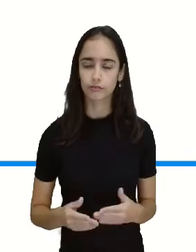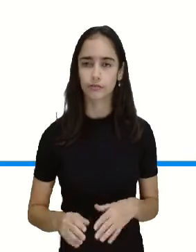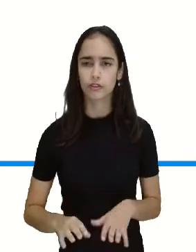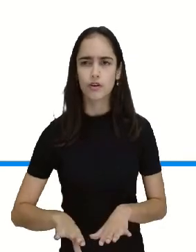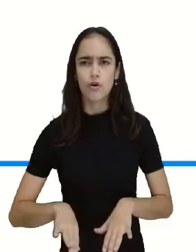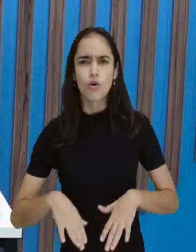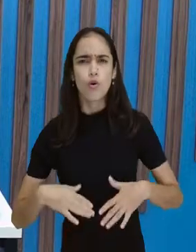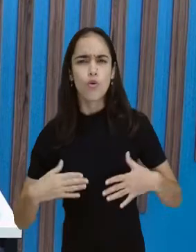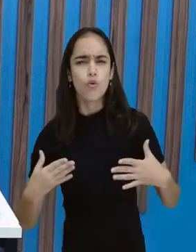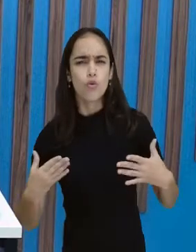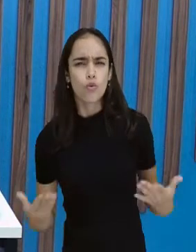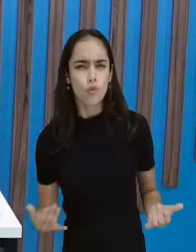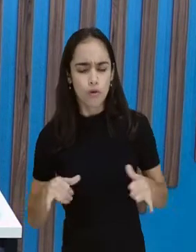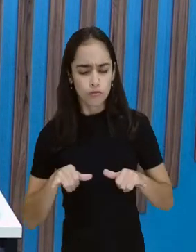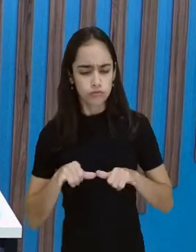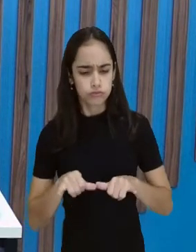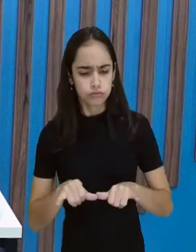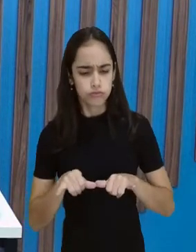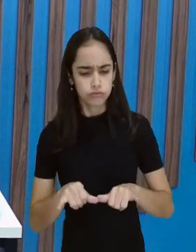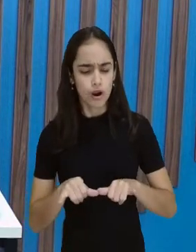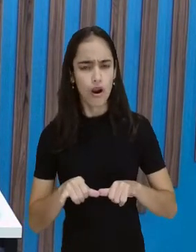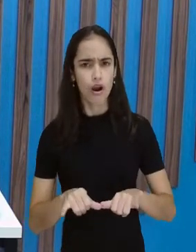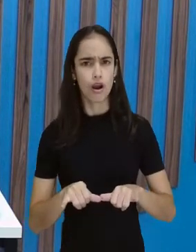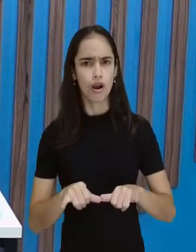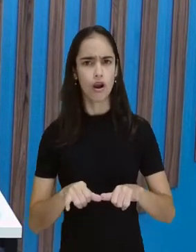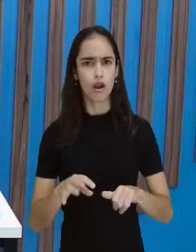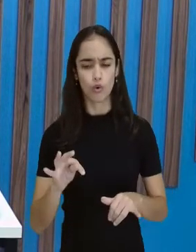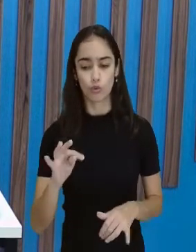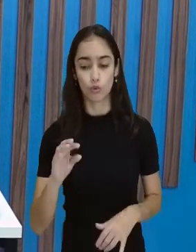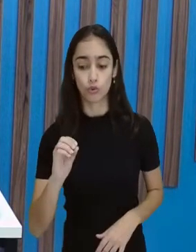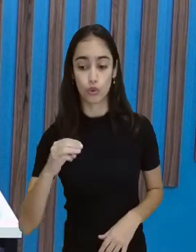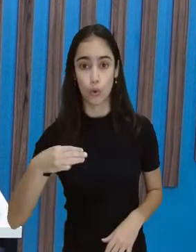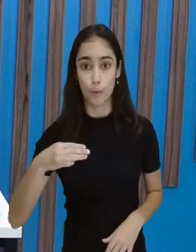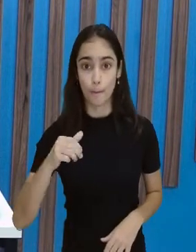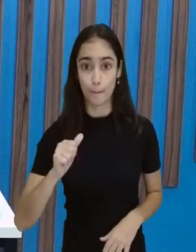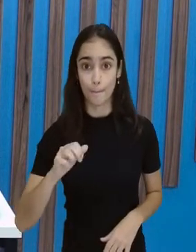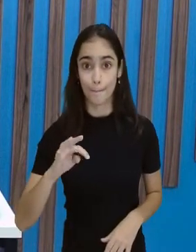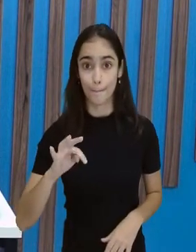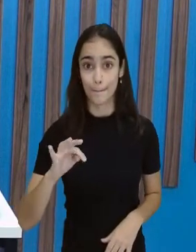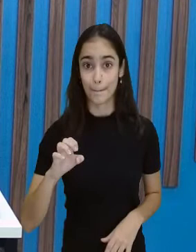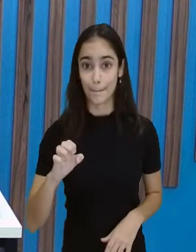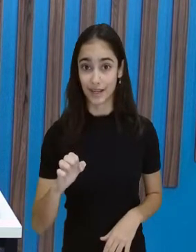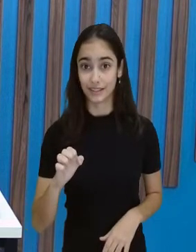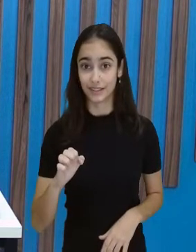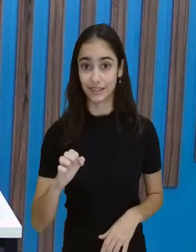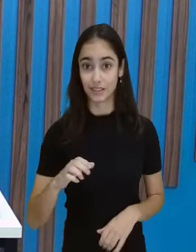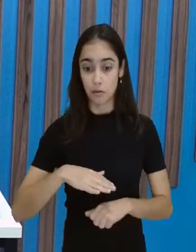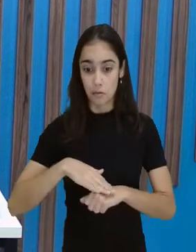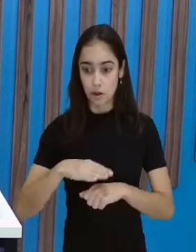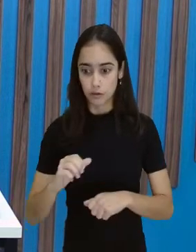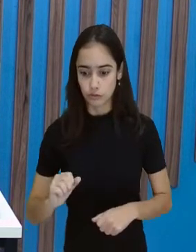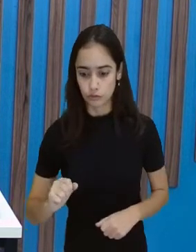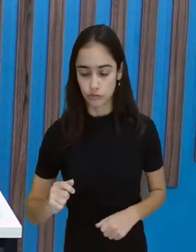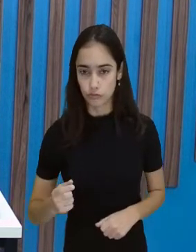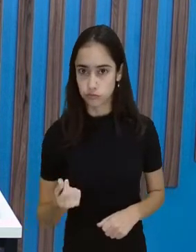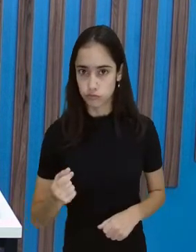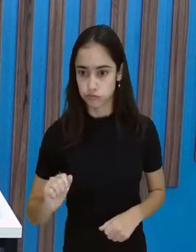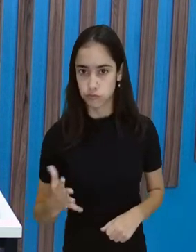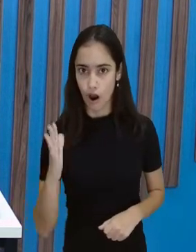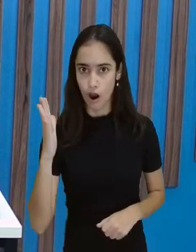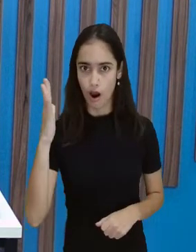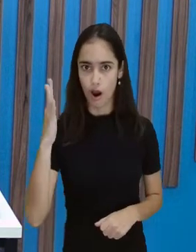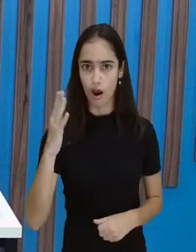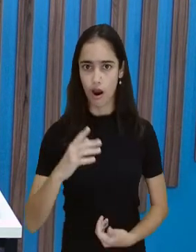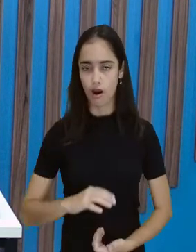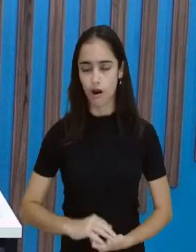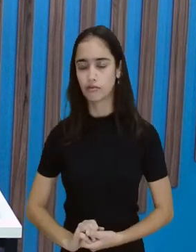tomate é mais caro? Eita, agora eu estou falando de legumes. Eu quero descobrir qual é o mercado em